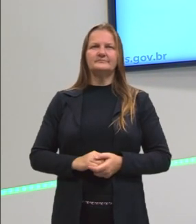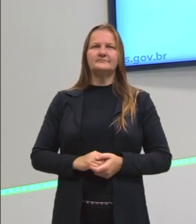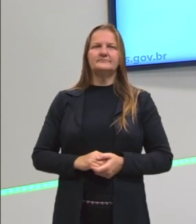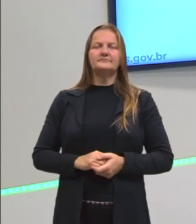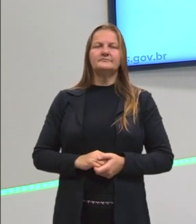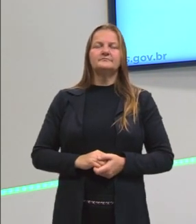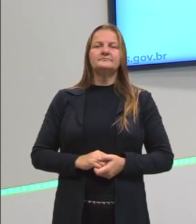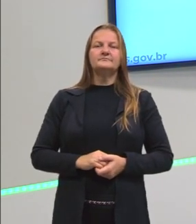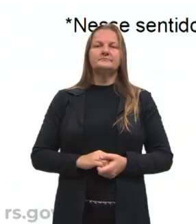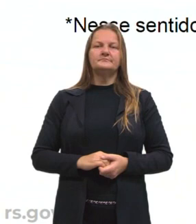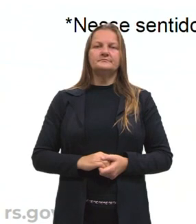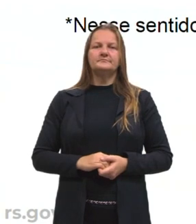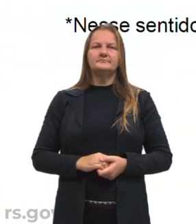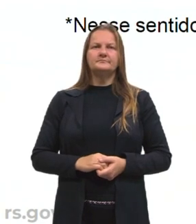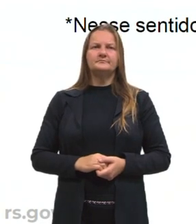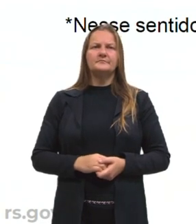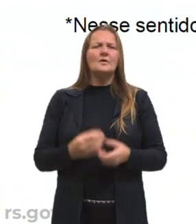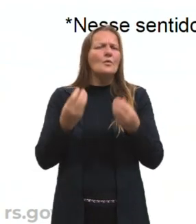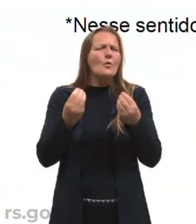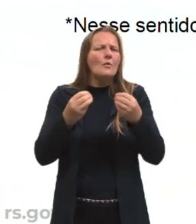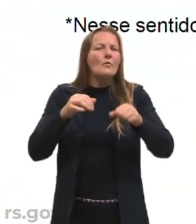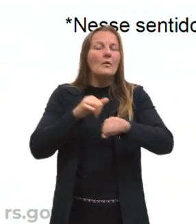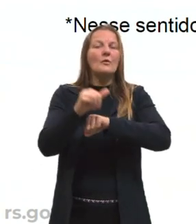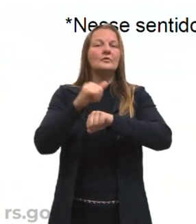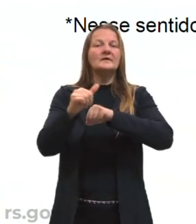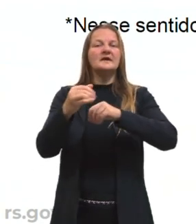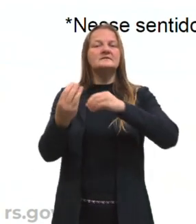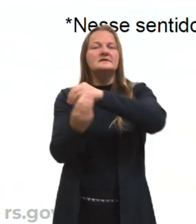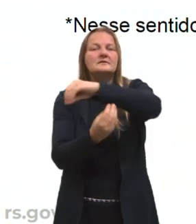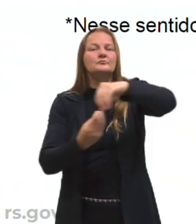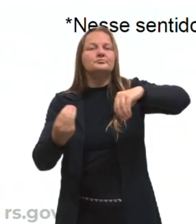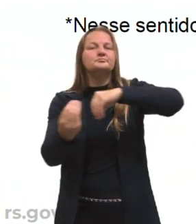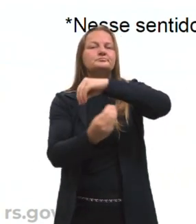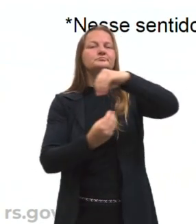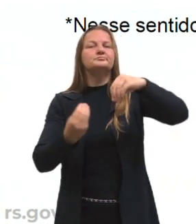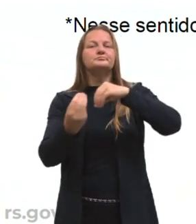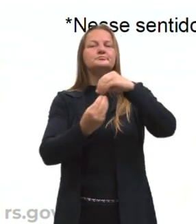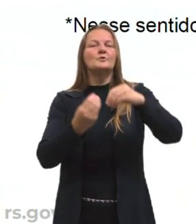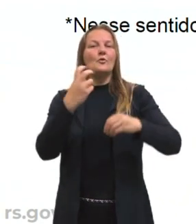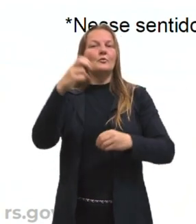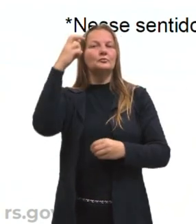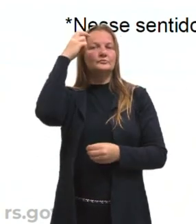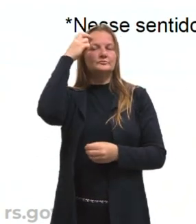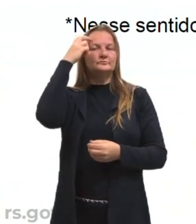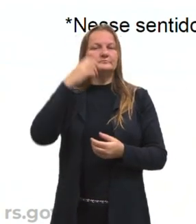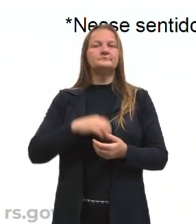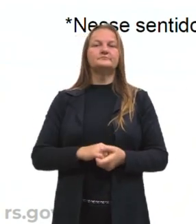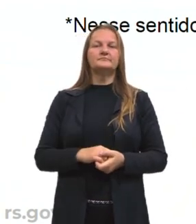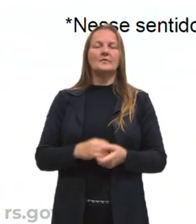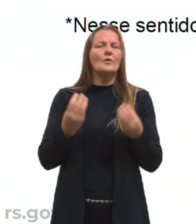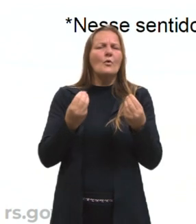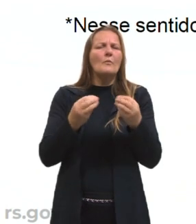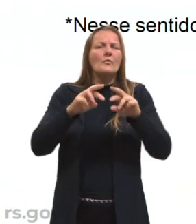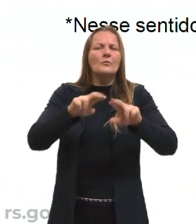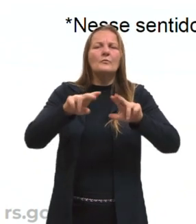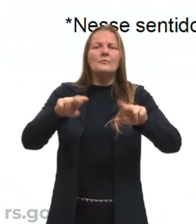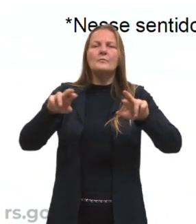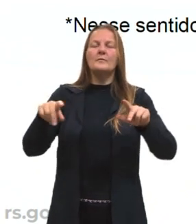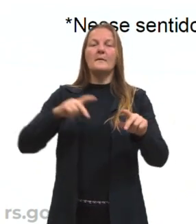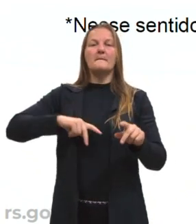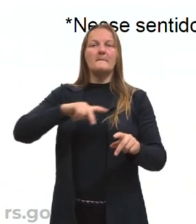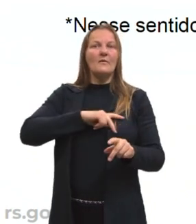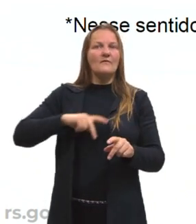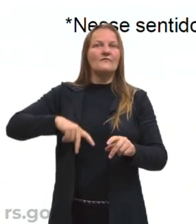Seguindo, então, como ocorre essa nossa miscigenação? Aquilo que falava, acabava de falar antes, né? Esses vários povos